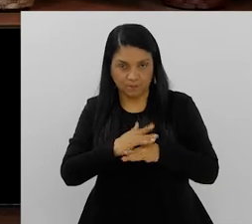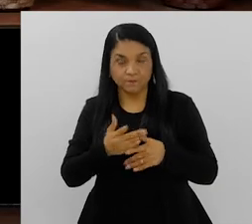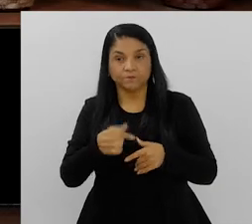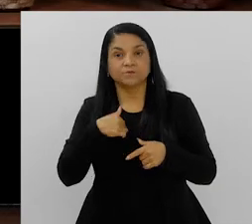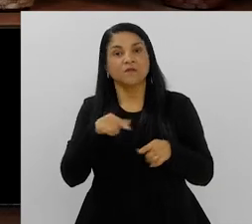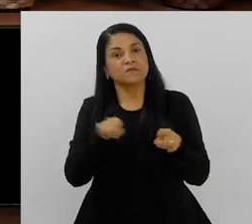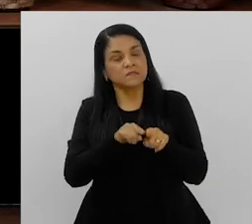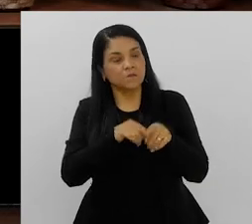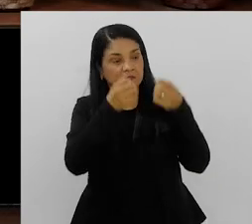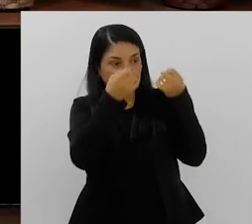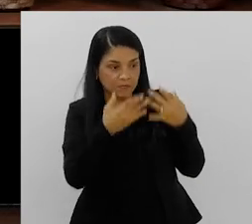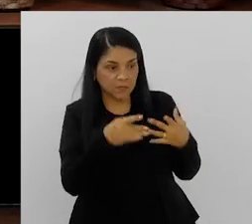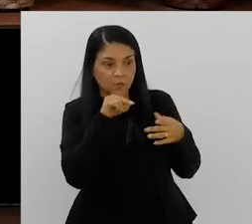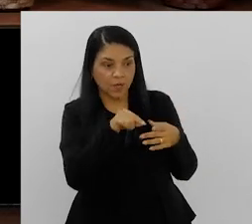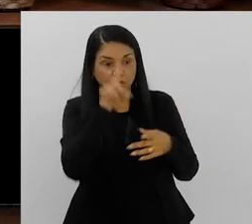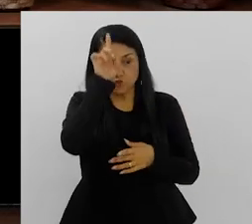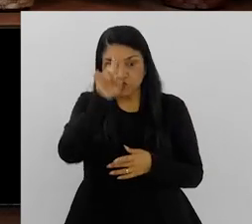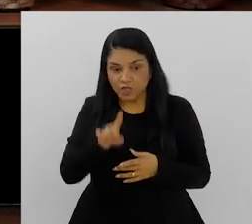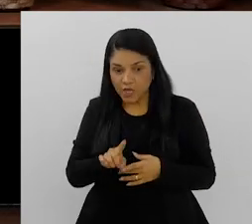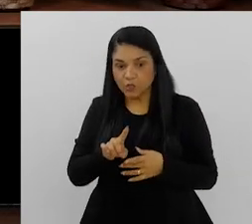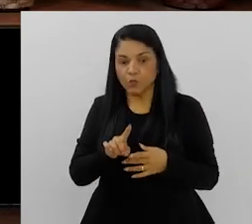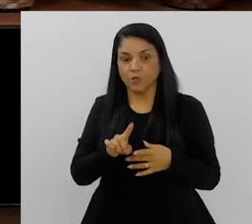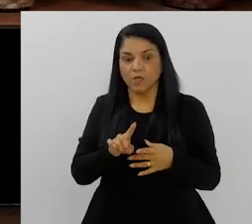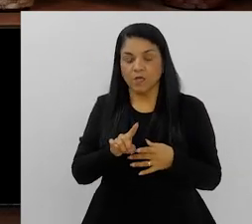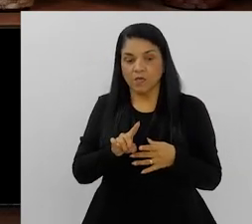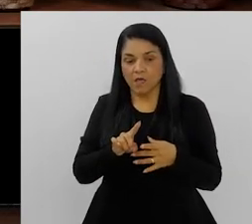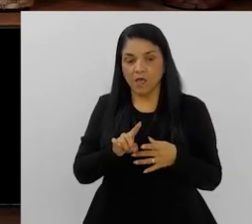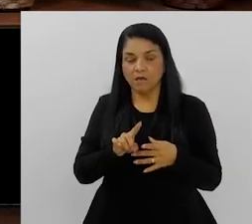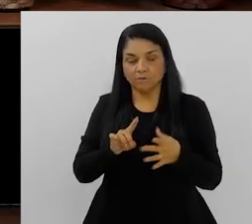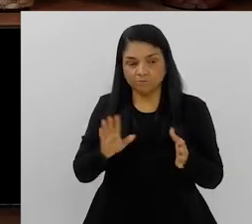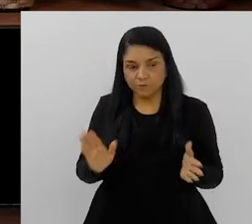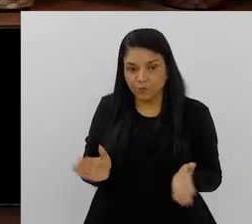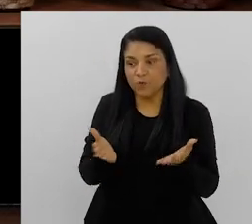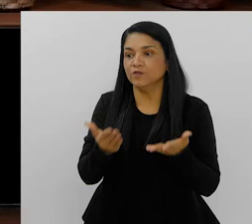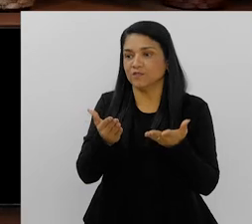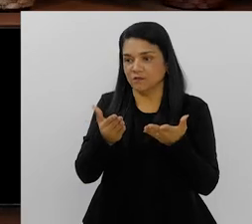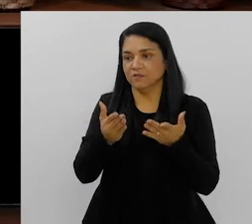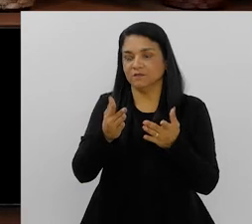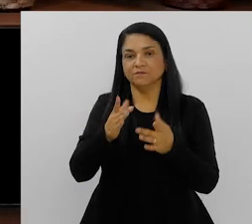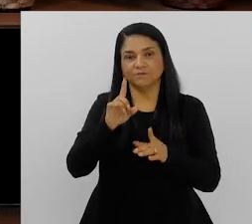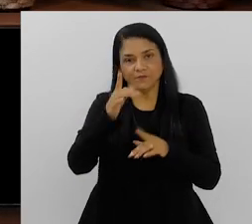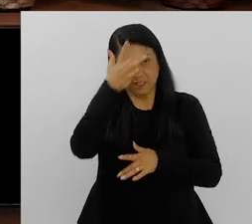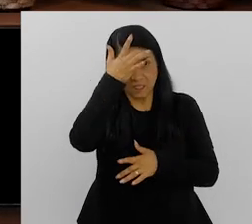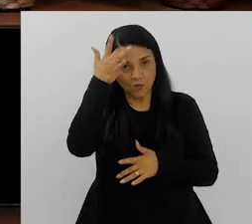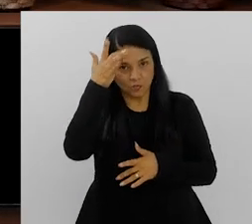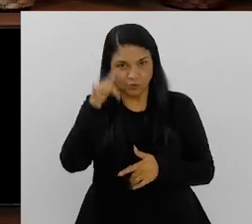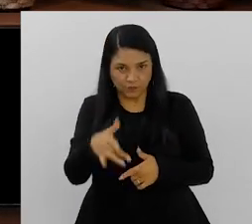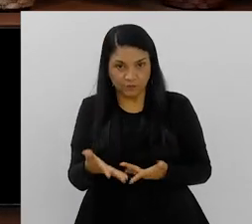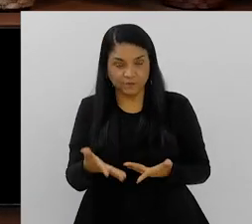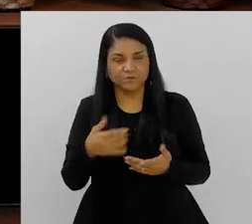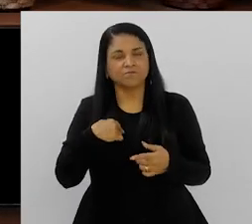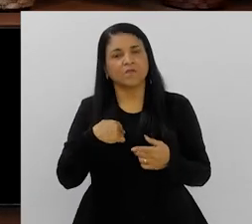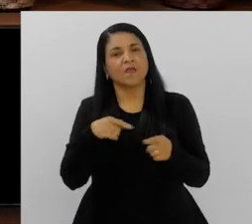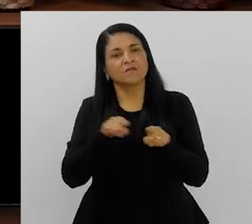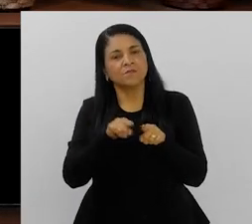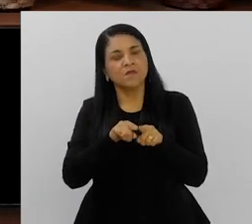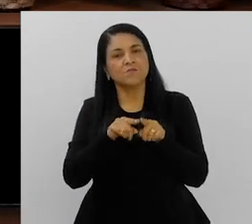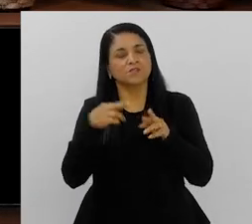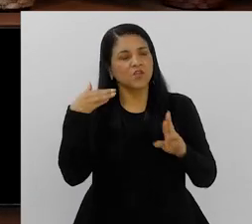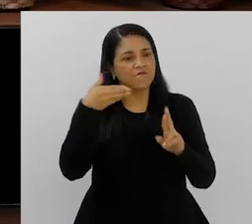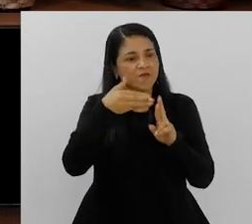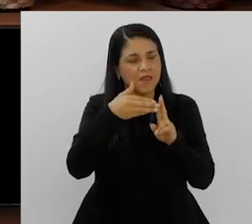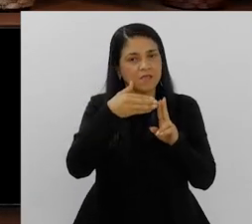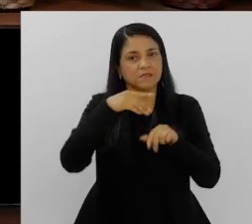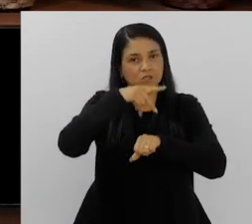uma questão da promoção e da garantia desse direito. E aí, queria compartilhar com vocês, trazendo algumas referências